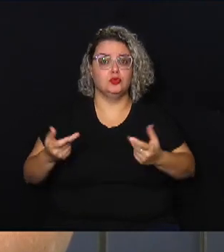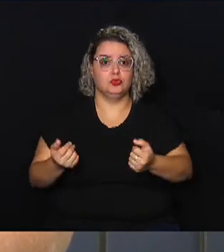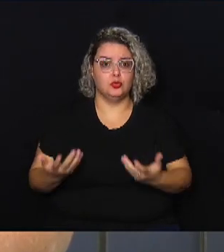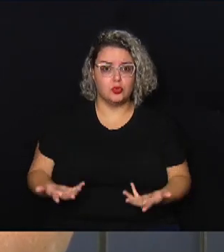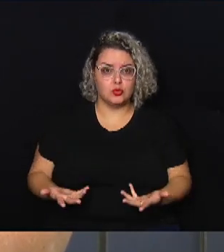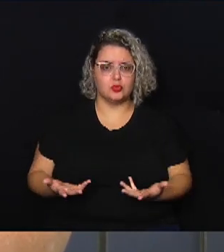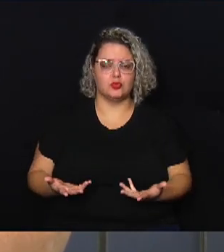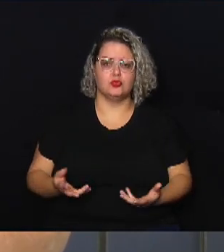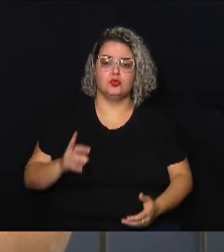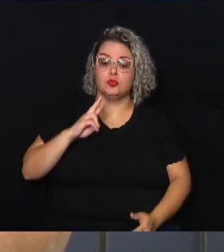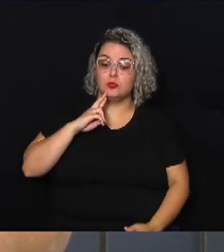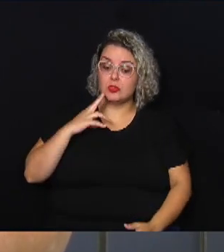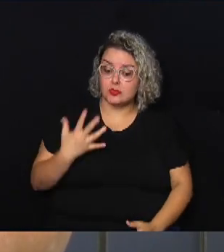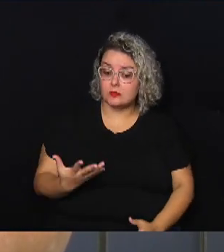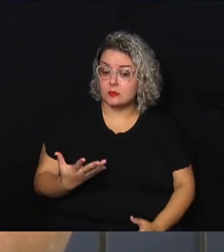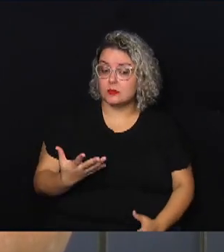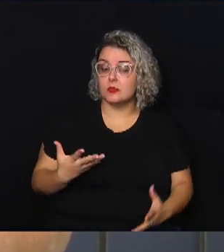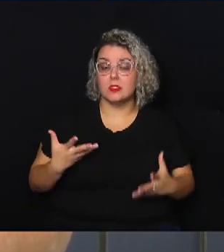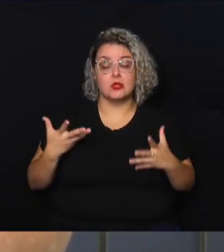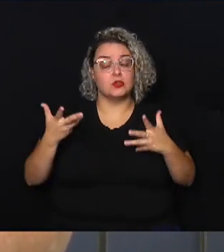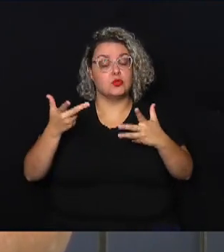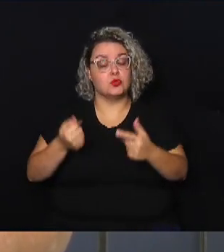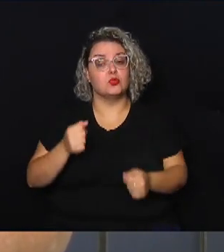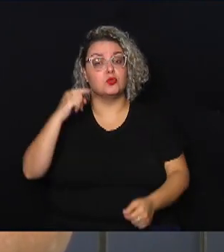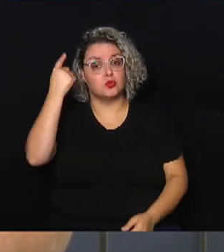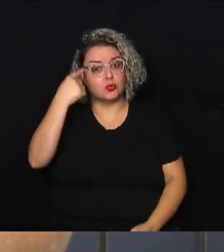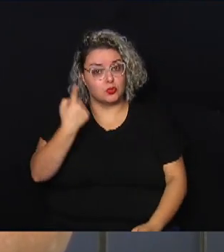solução. Mas tudo isso, Mina,